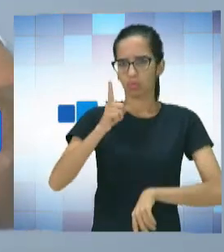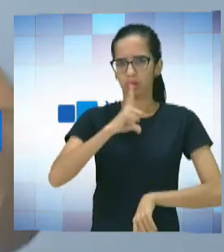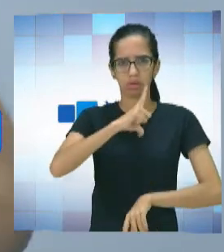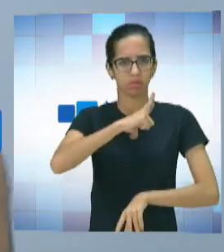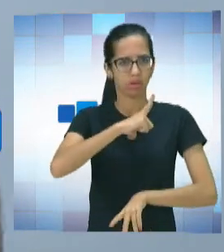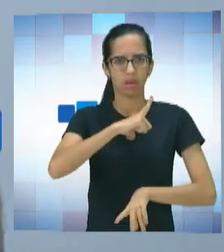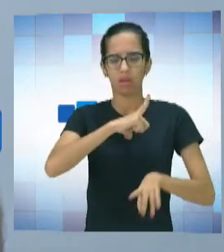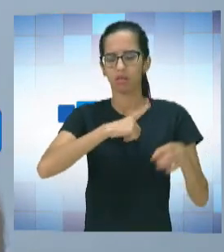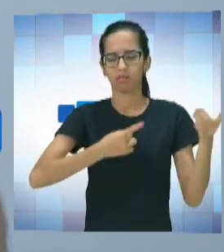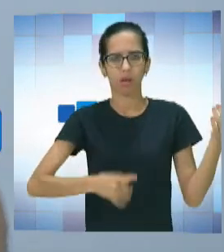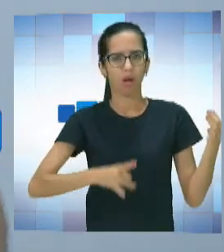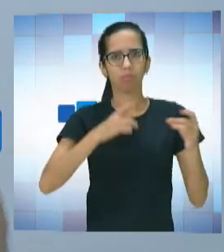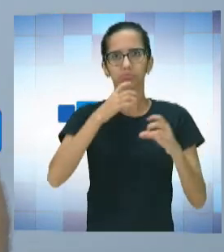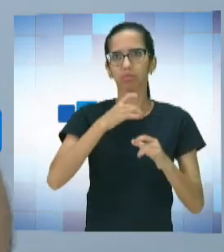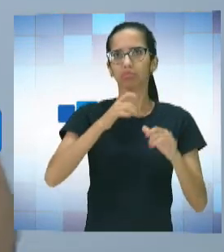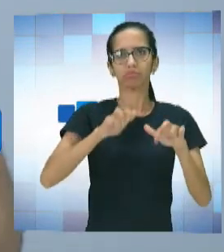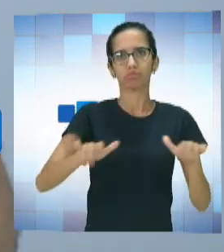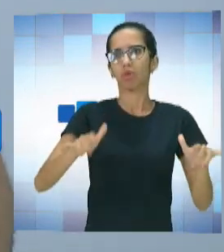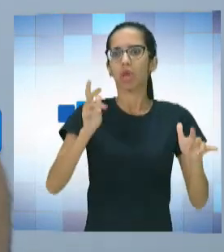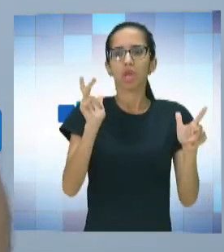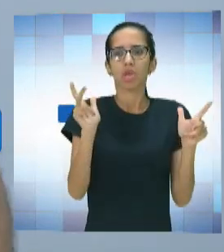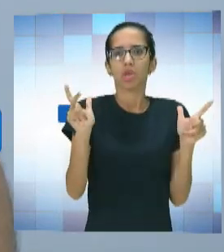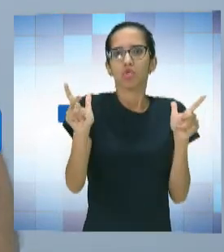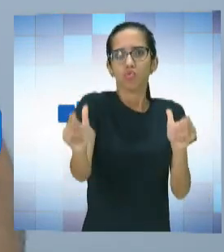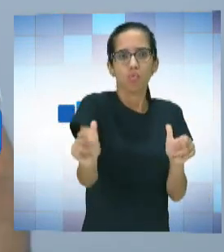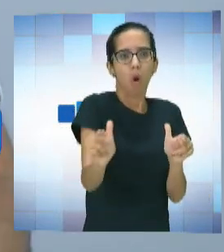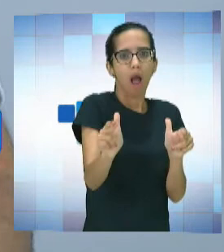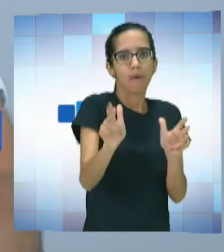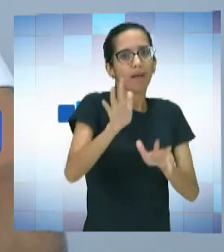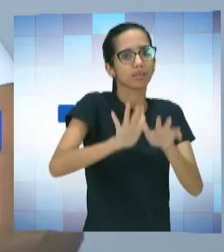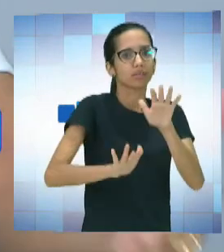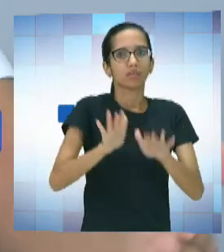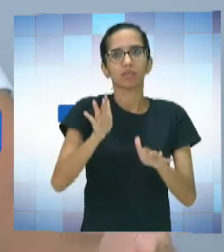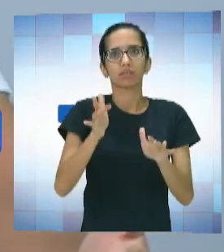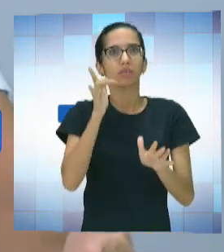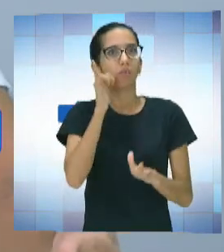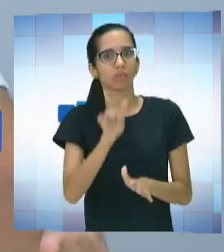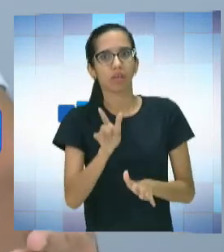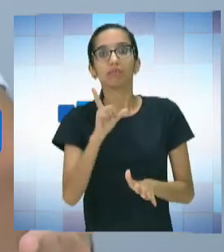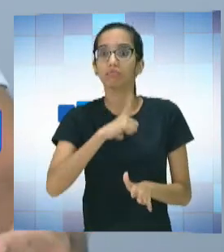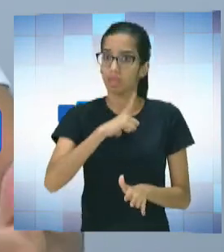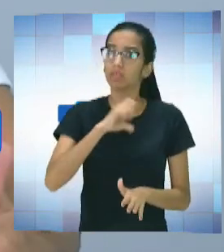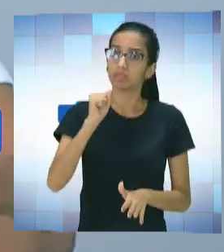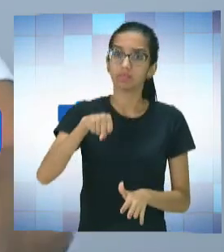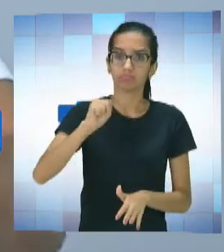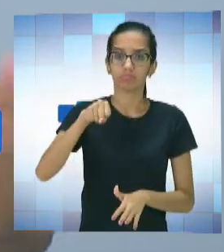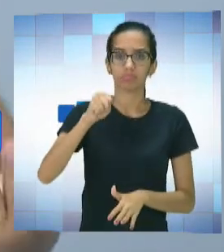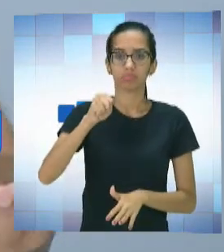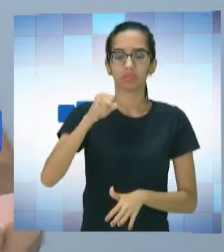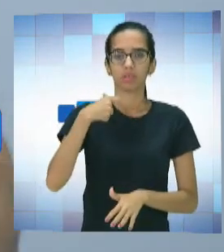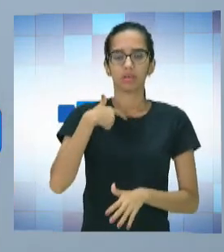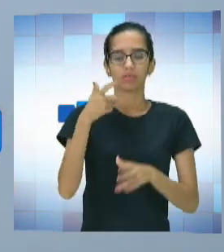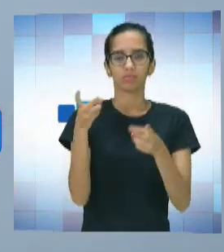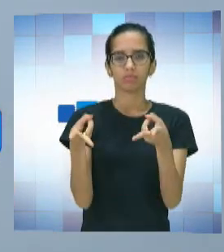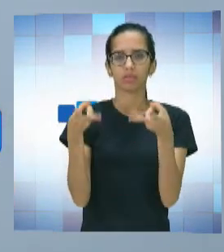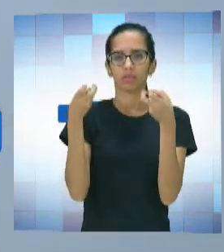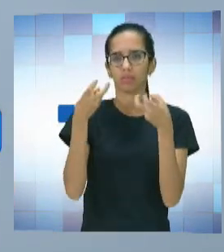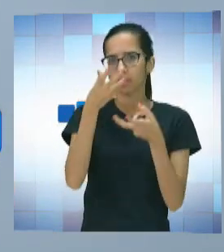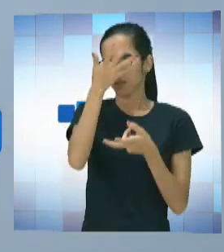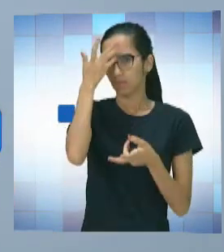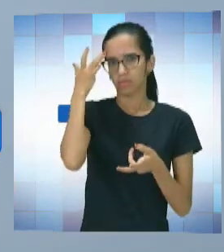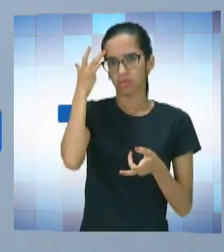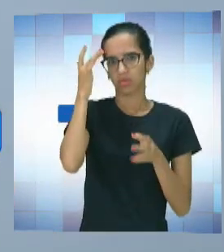desenvoltura igual a... Não pode ser igual a ele, mas... E tem... E tem... Eu tenho visto um deficiente